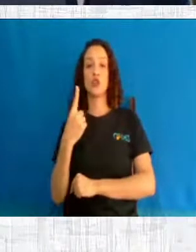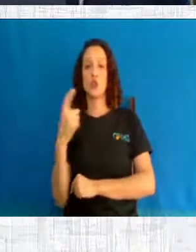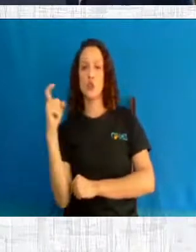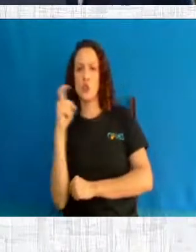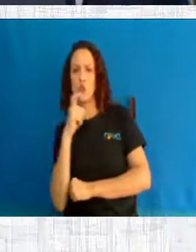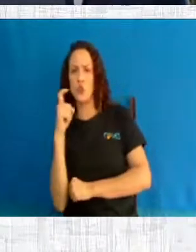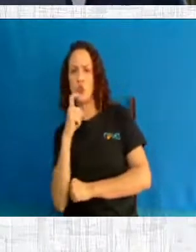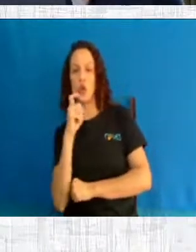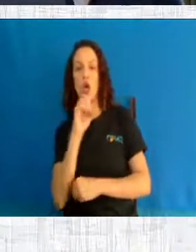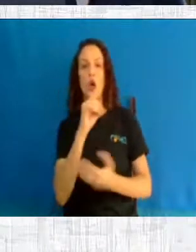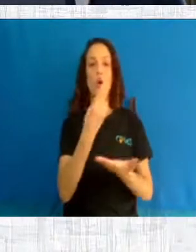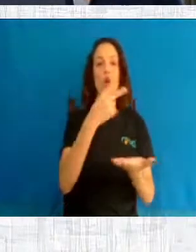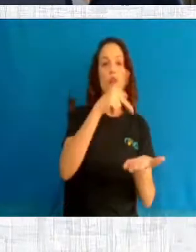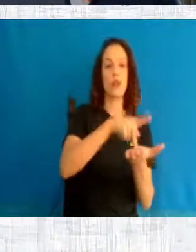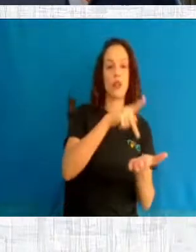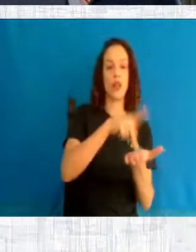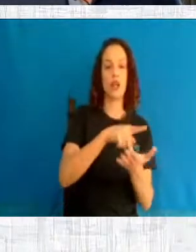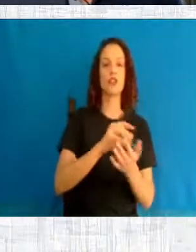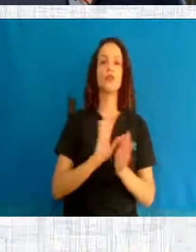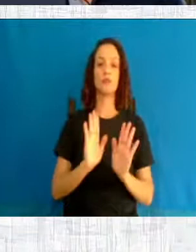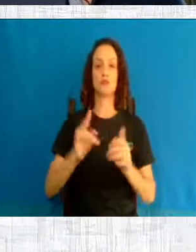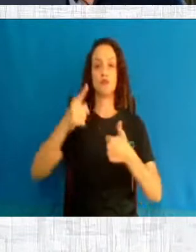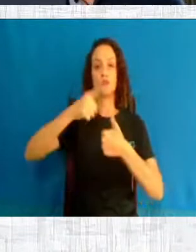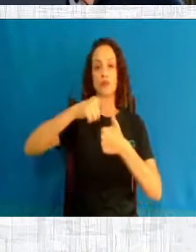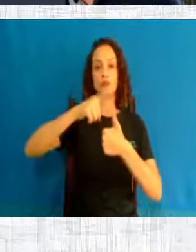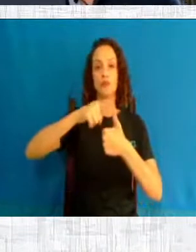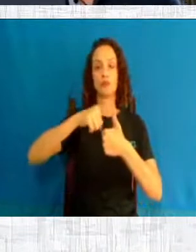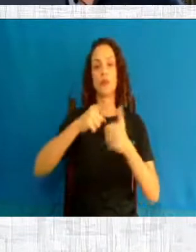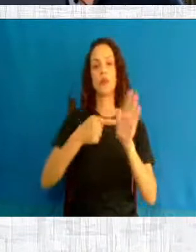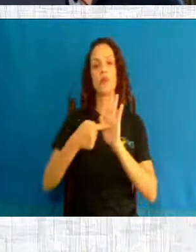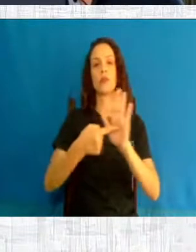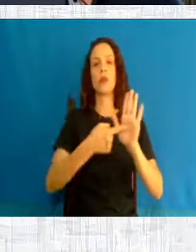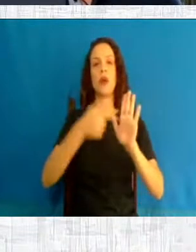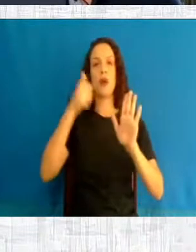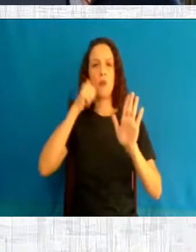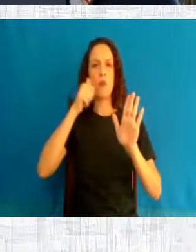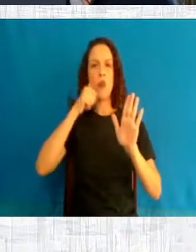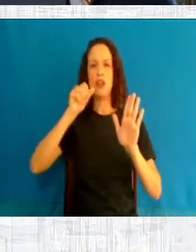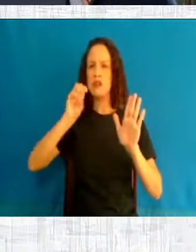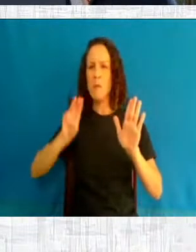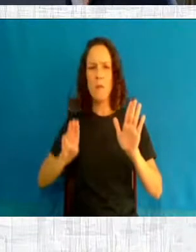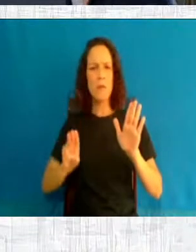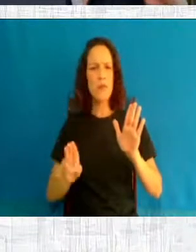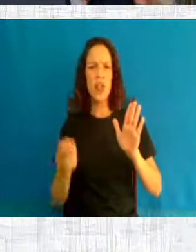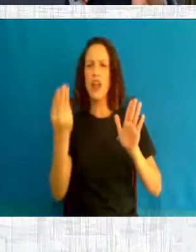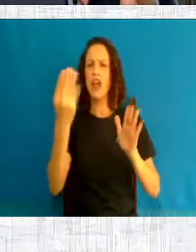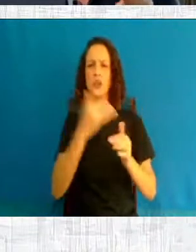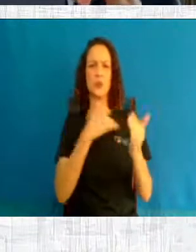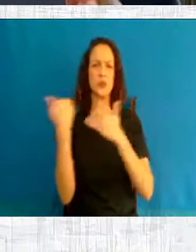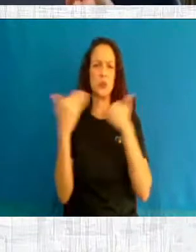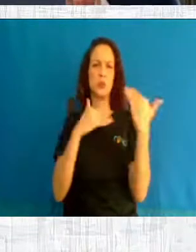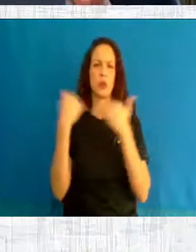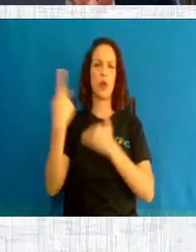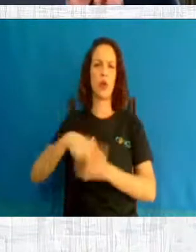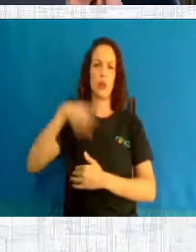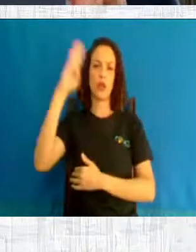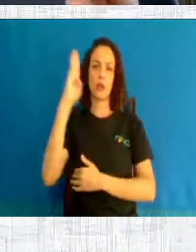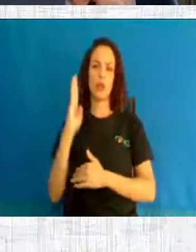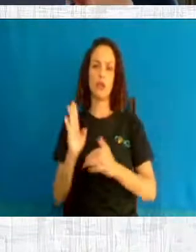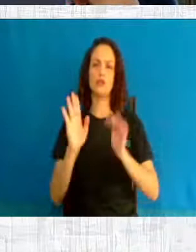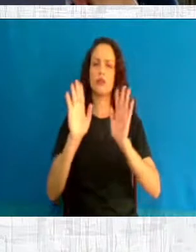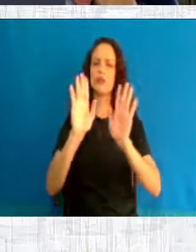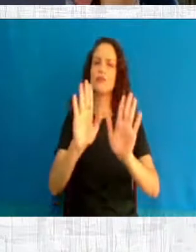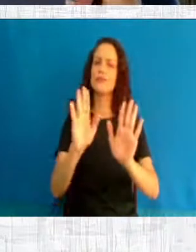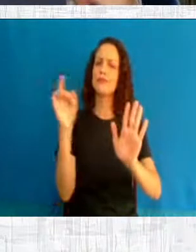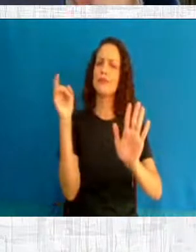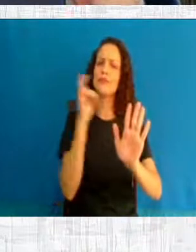se diz que milhares de mulheres morrem por aborto clandestino no Brasil. Essa é a grande mentira, não é? Nós temos dados oficiais do DataSus, que são